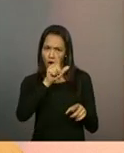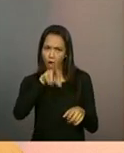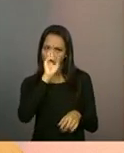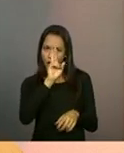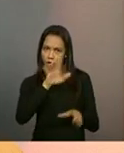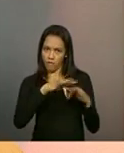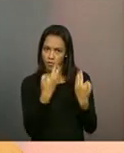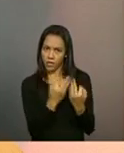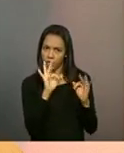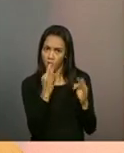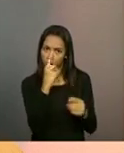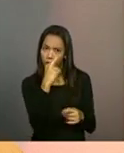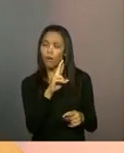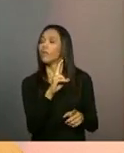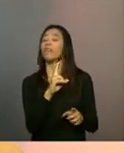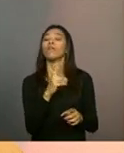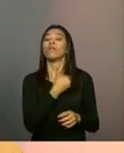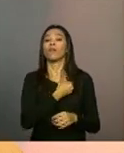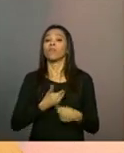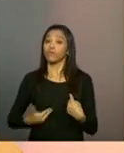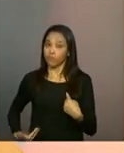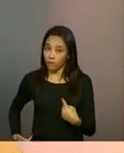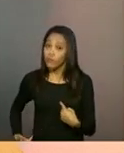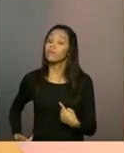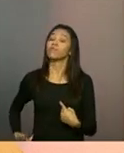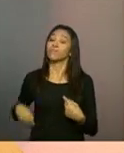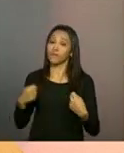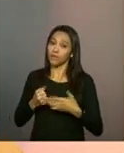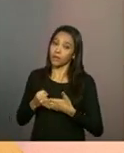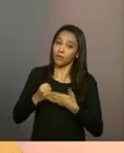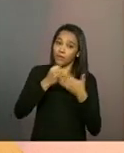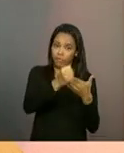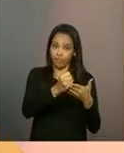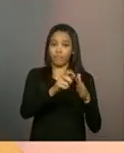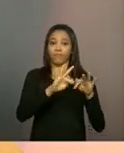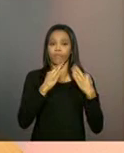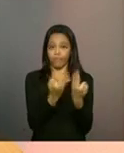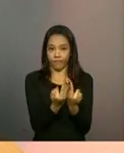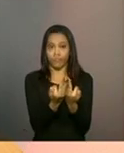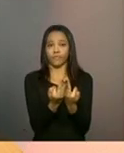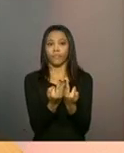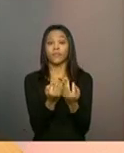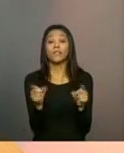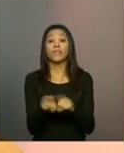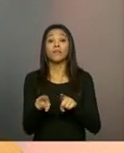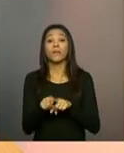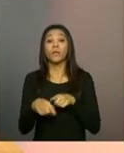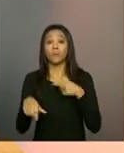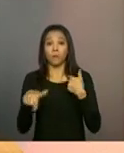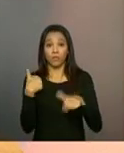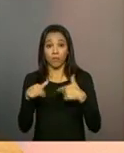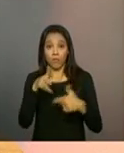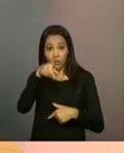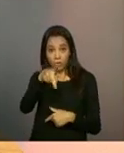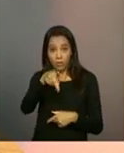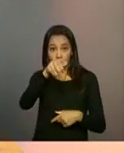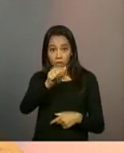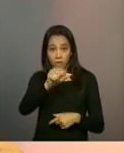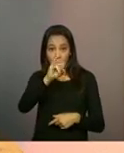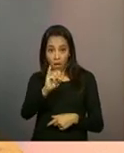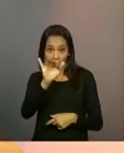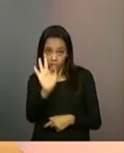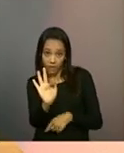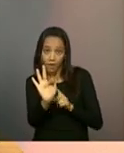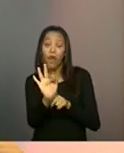apoiar a família nessa função, né? E, além disso, o trabalho do PAIF, ele é feito por meio de ações